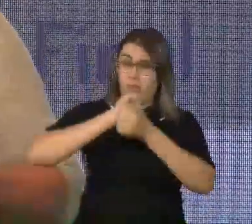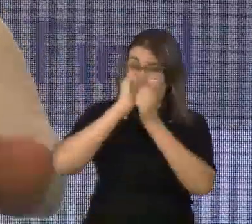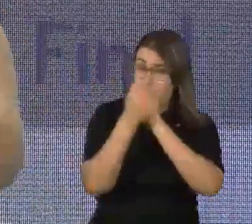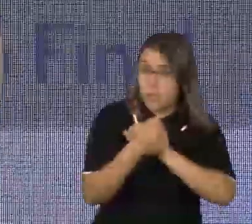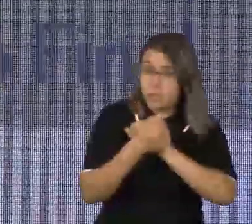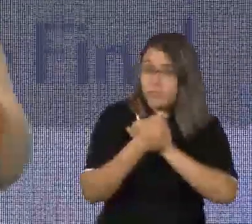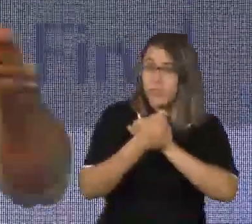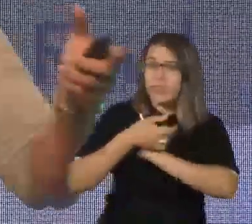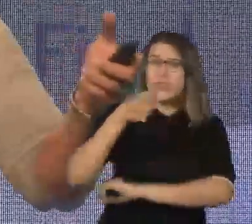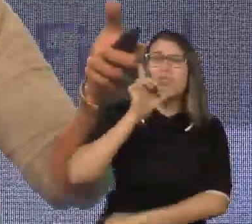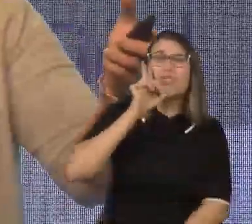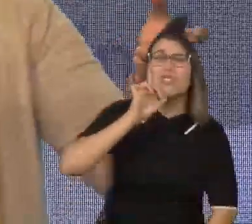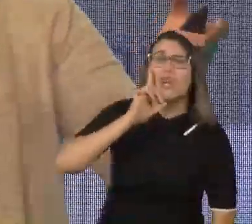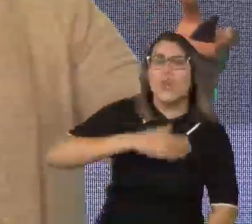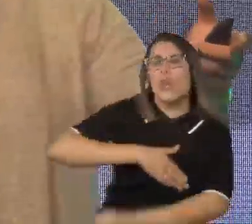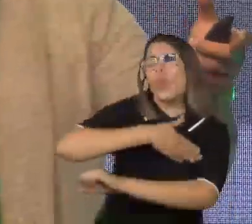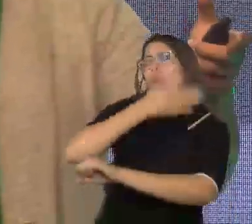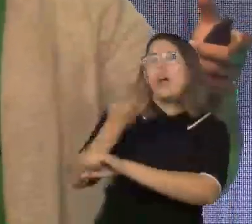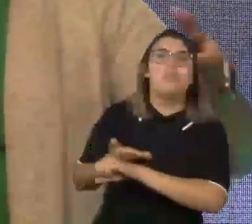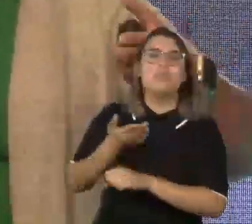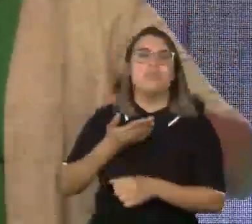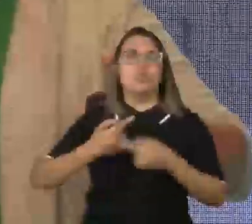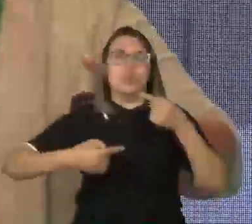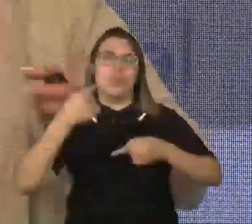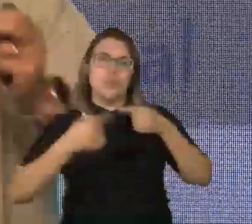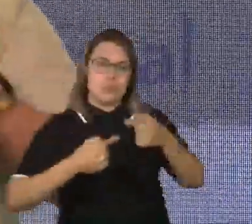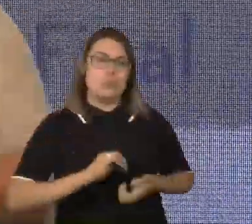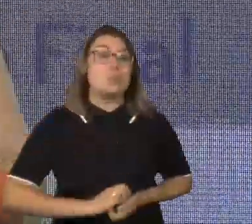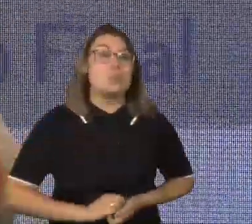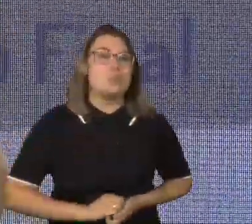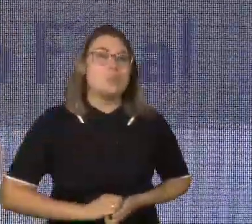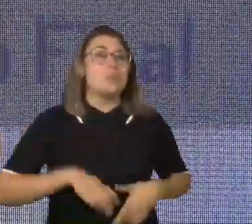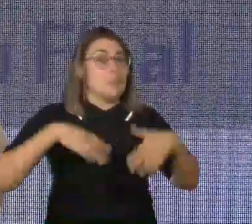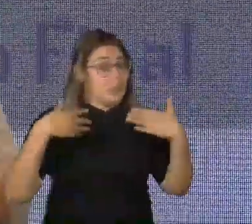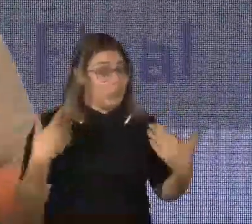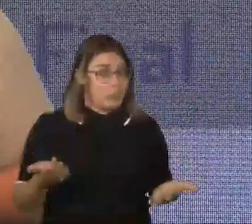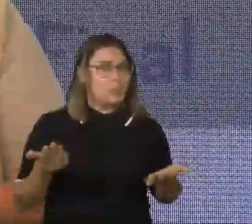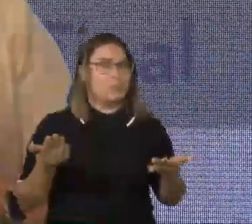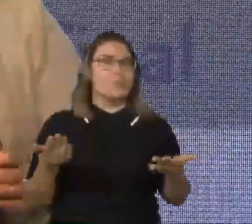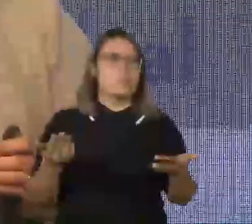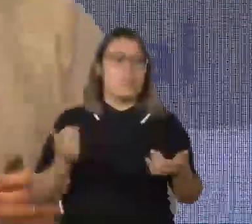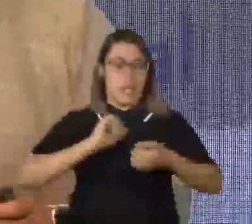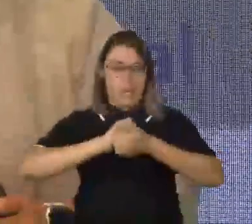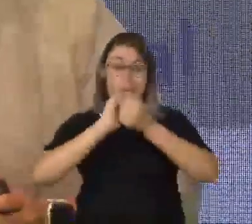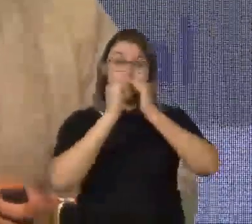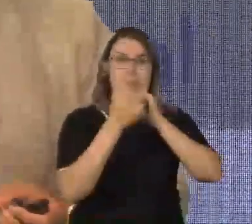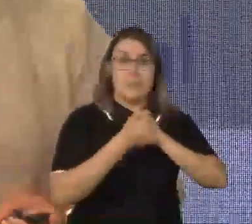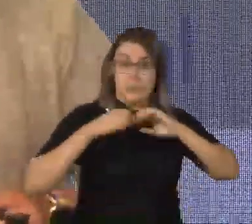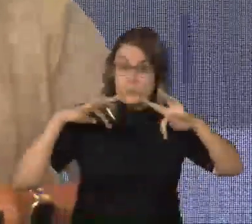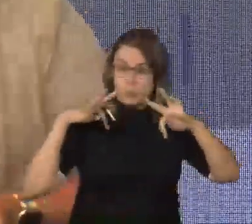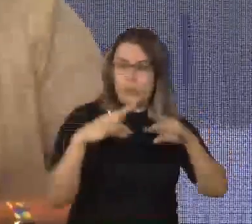a gente passaria o dia todo aqui discutindo isso. Então, entrar num processo de adaptação